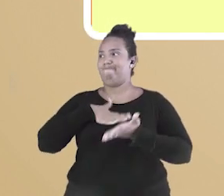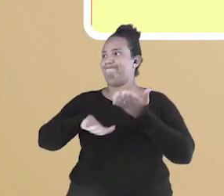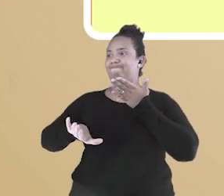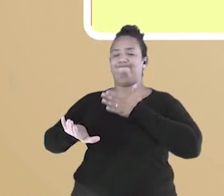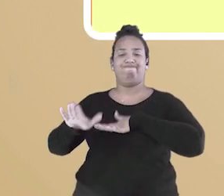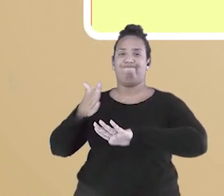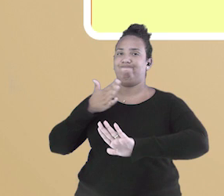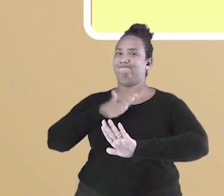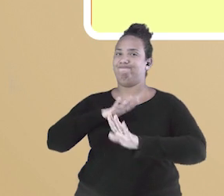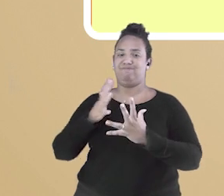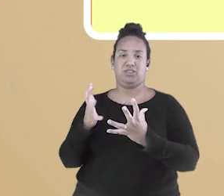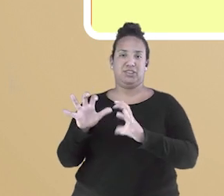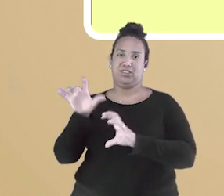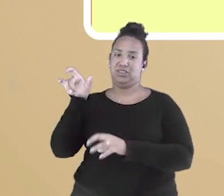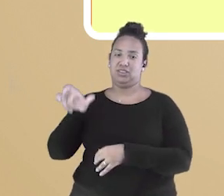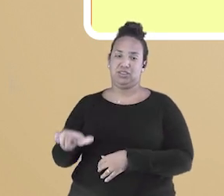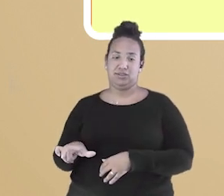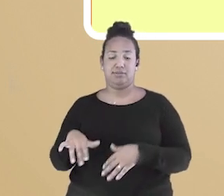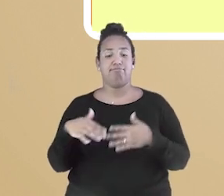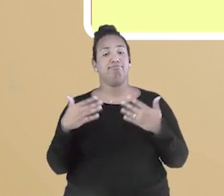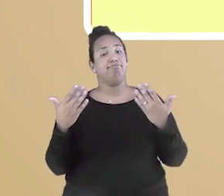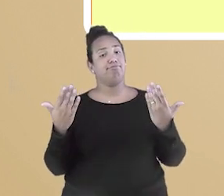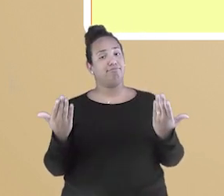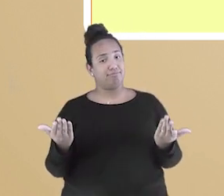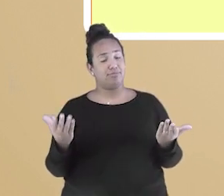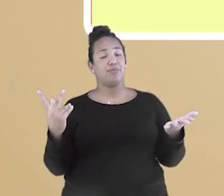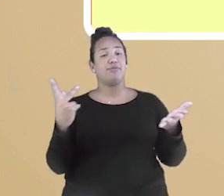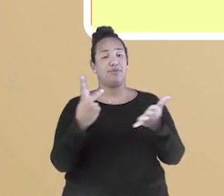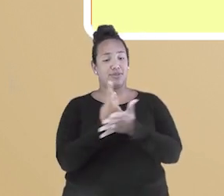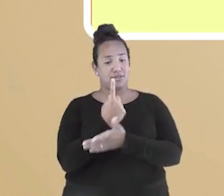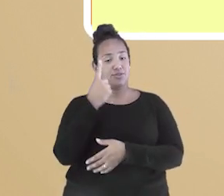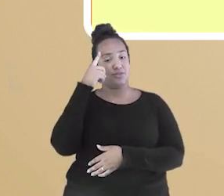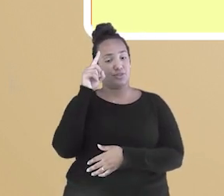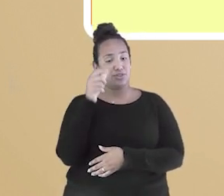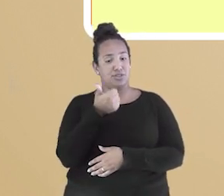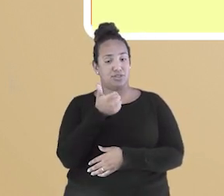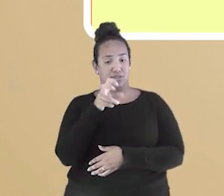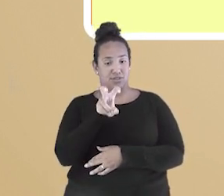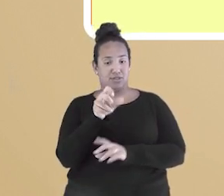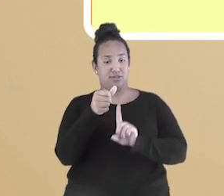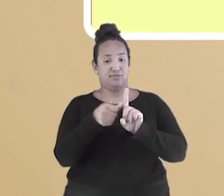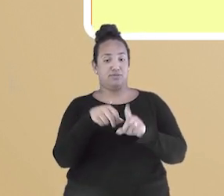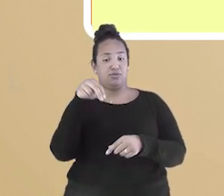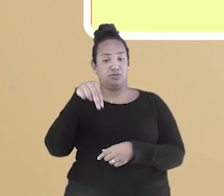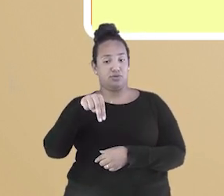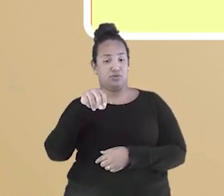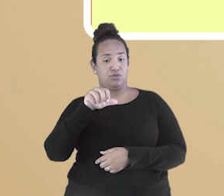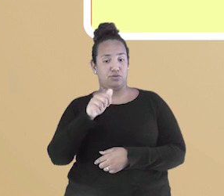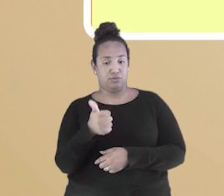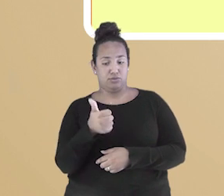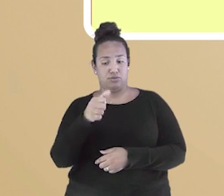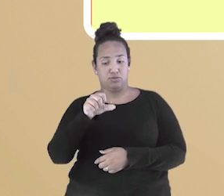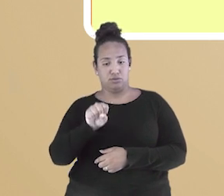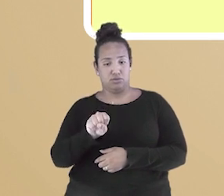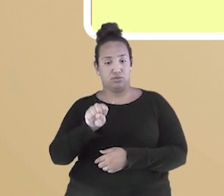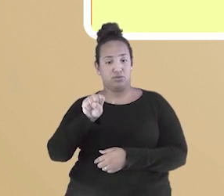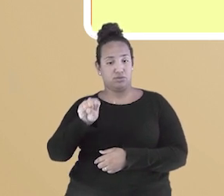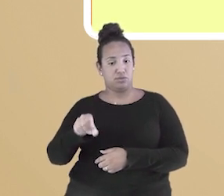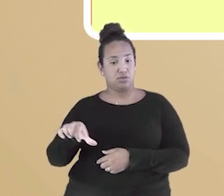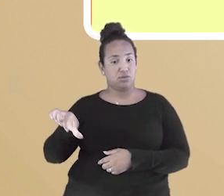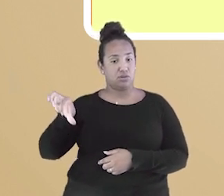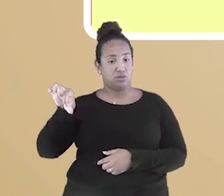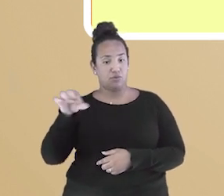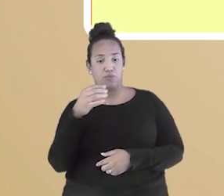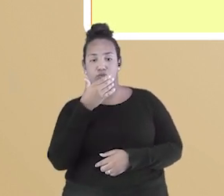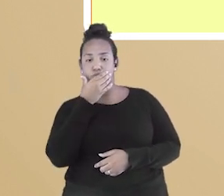Voltamos então para o 15 de novembro de 1889. Deodoro montado em seu cavalo, e cercado